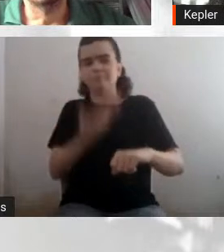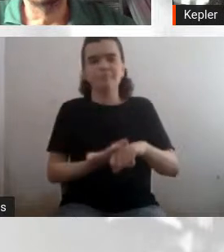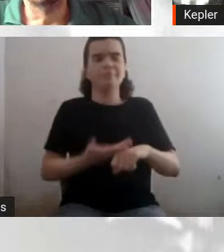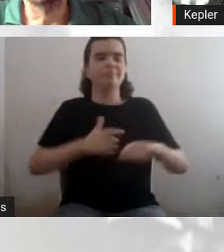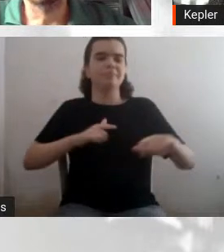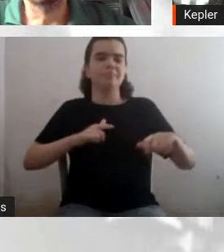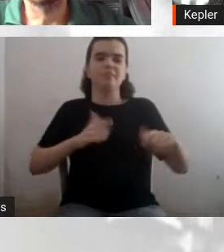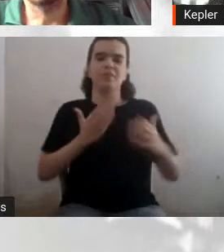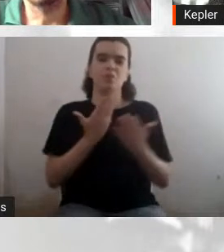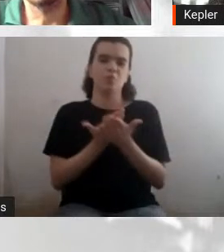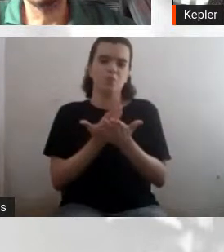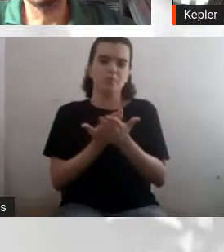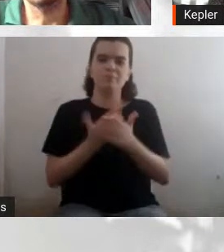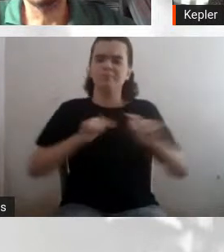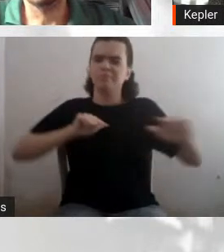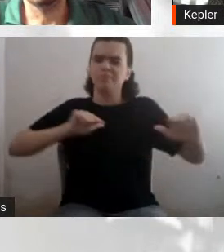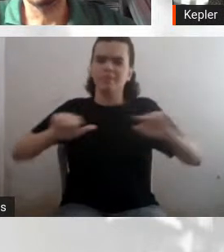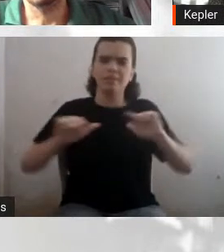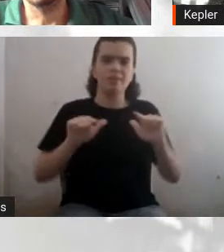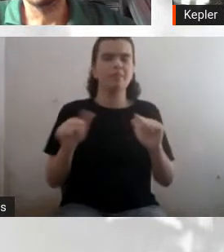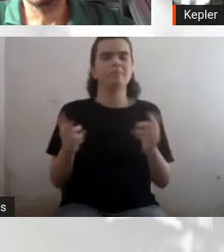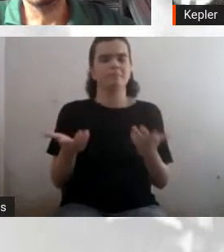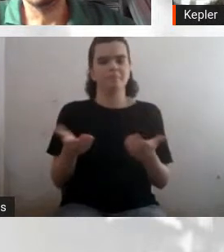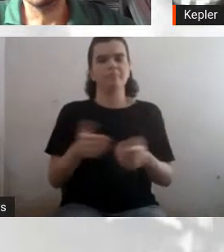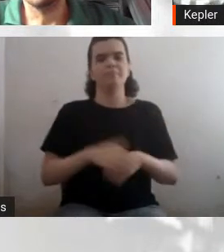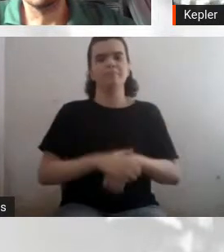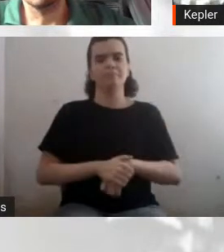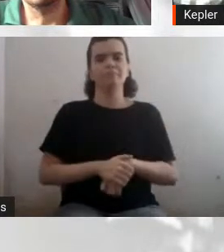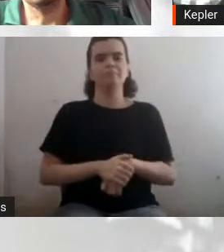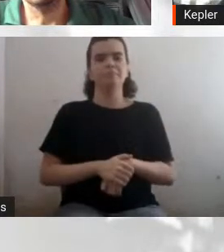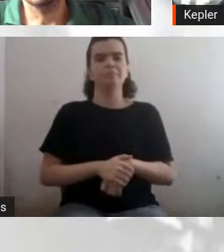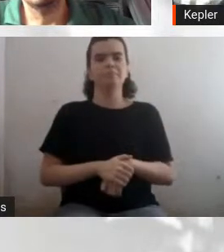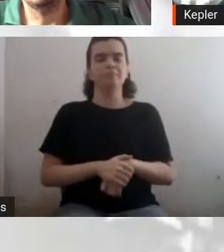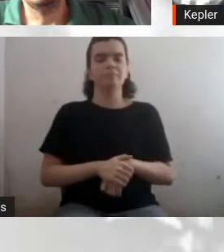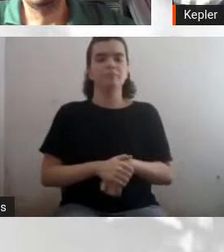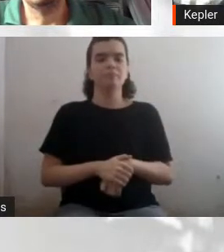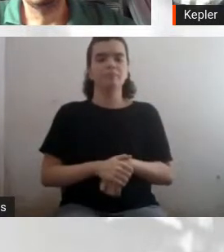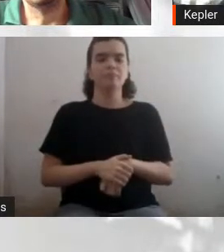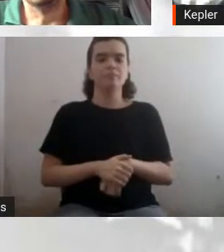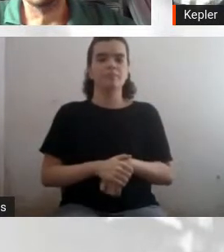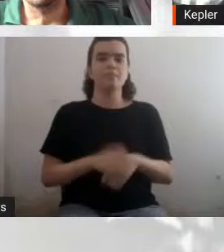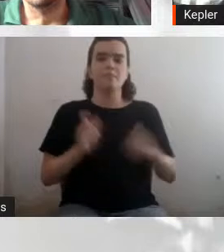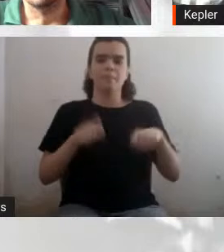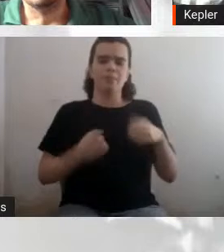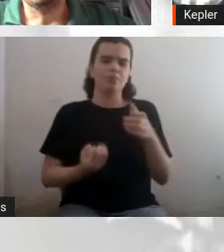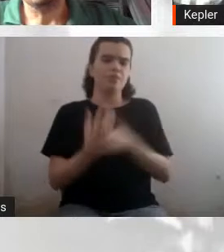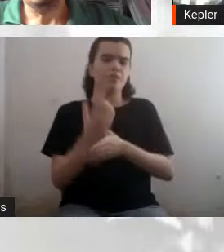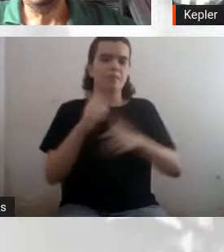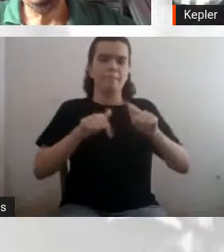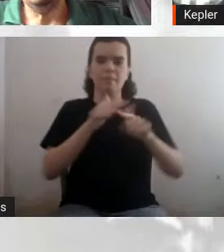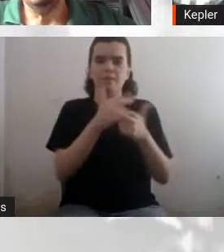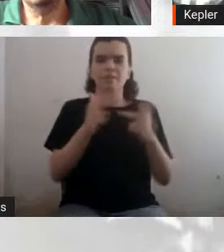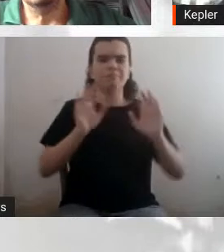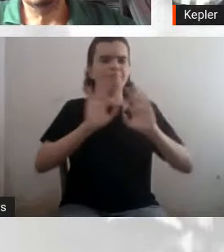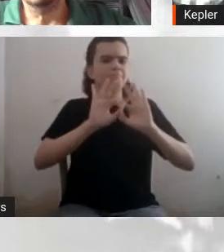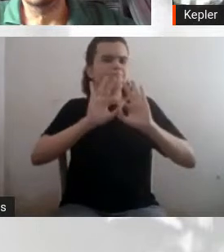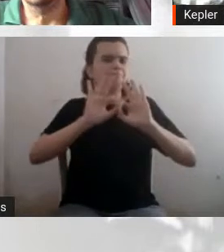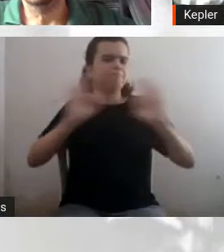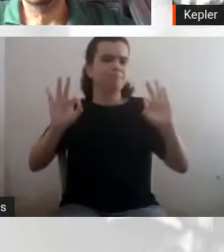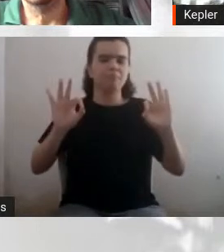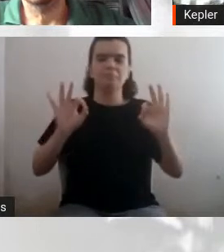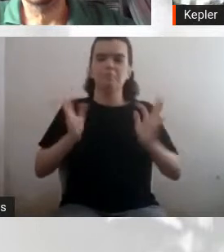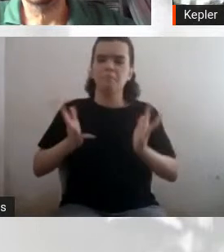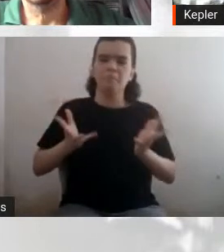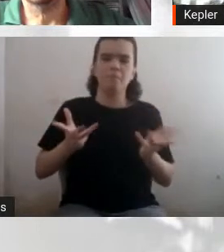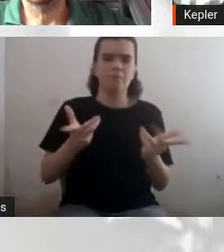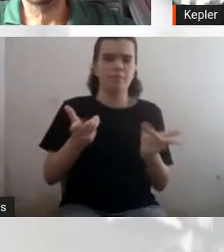trabalhar bastante e chegar em instrumentos muito com grande desempenho, né? Então, era isso que eu